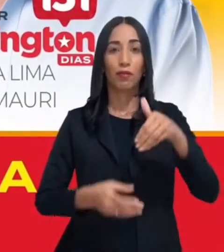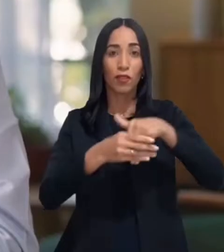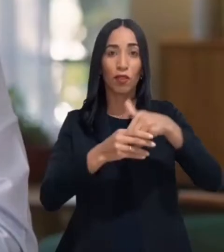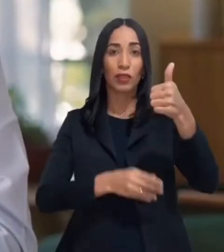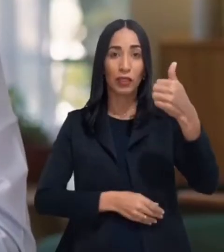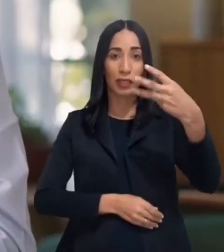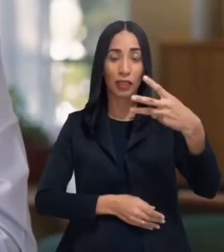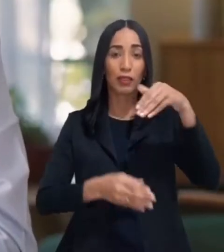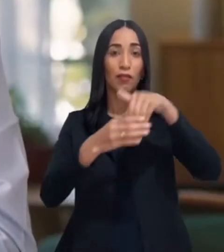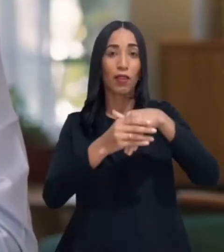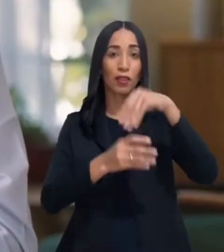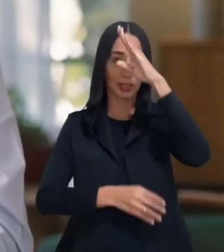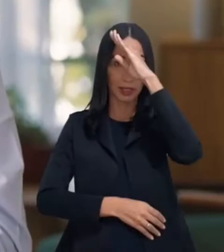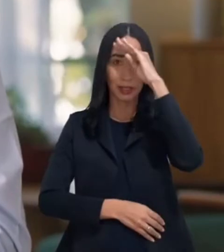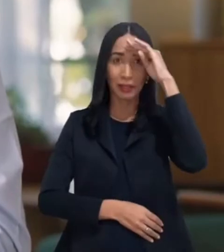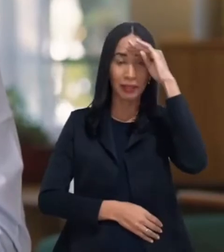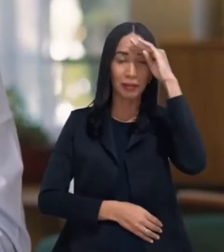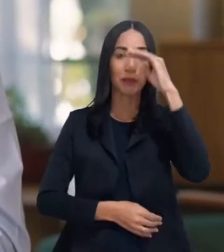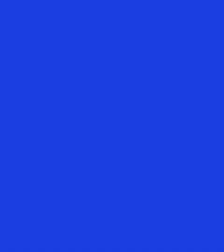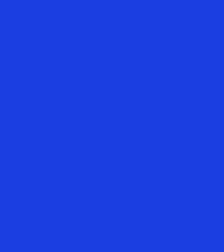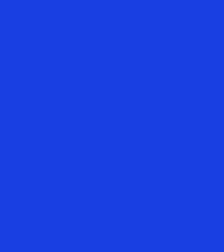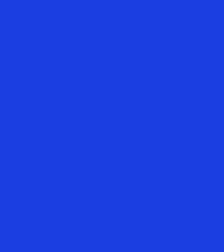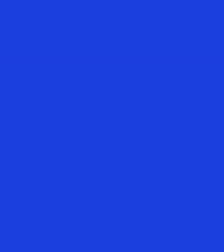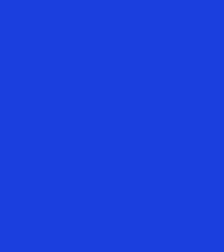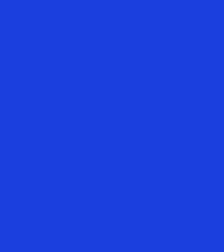Vote 13. Vote Rafael.